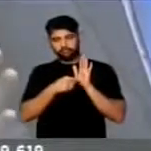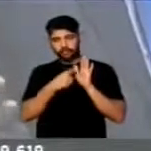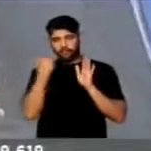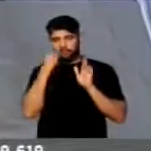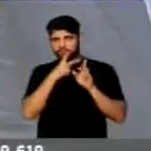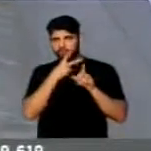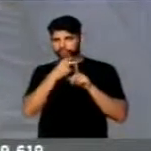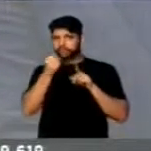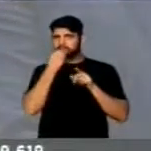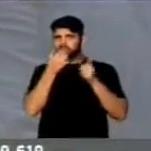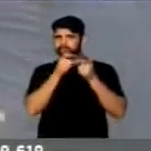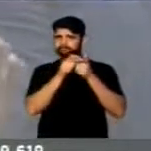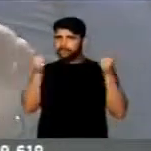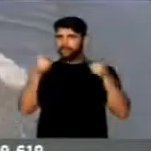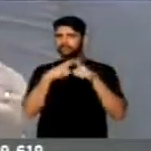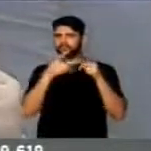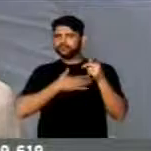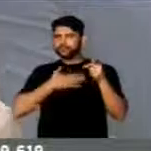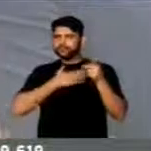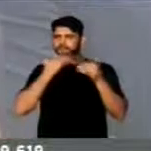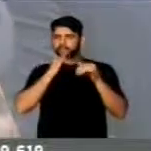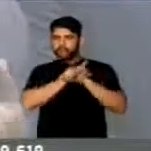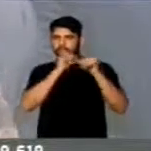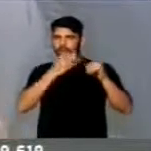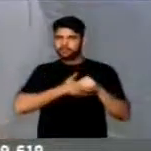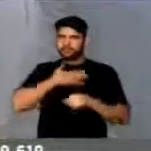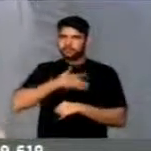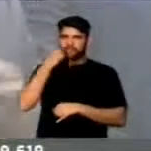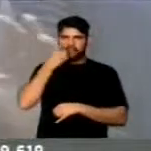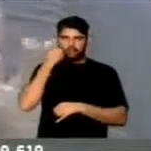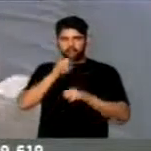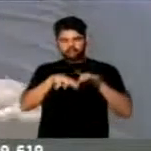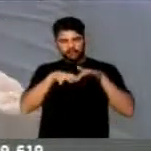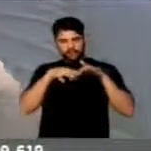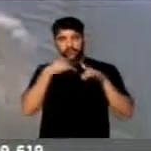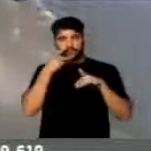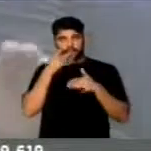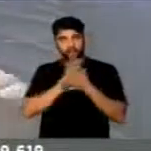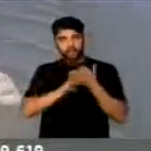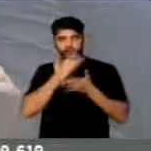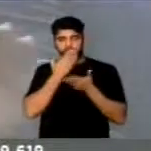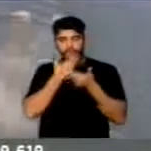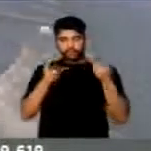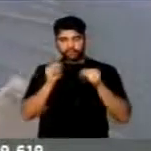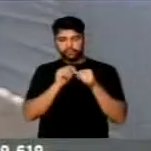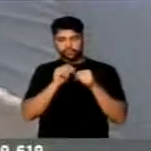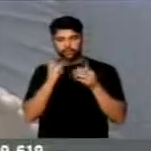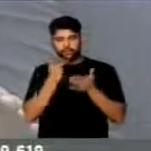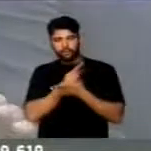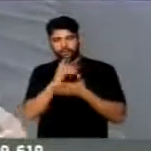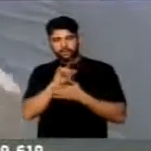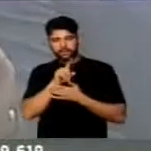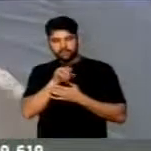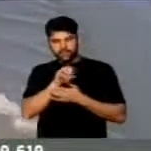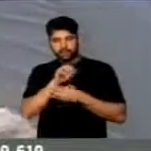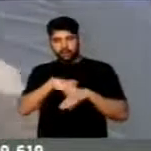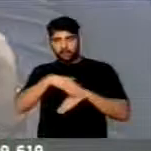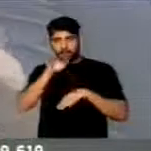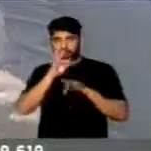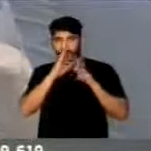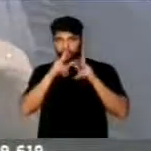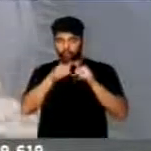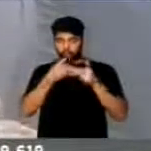alcance muito grande. Eu quero dizer aos colegas aqui do plenário que não se trata de nenhum tipo de indisciplina. A maioria